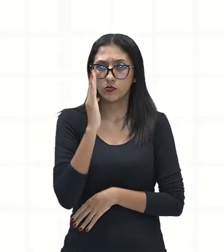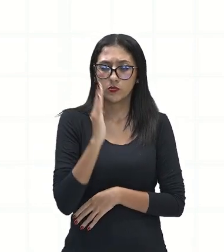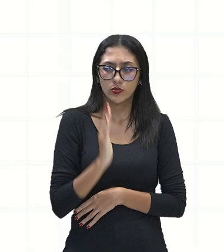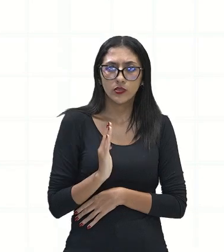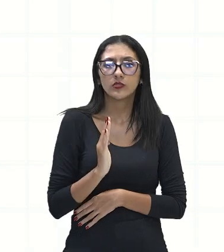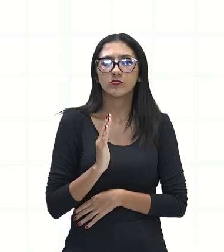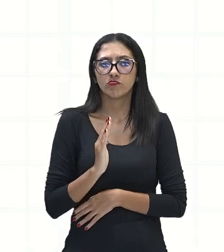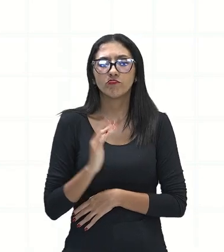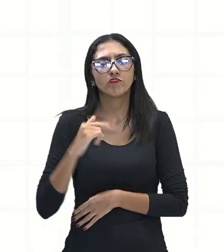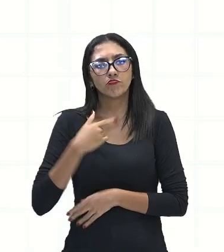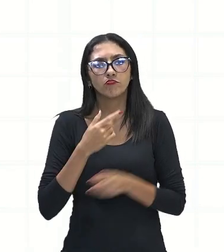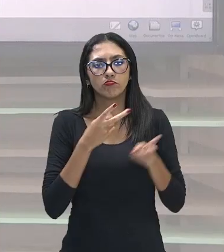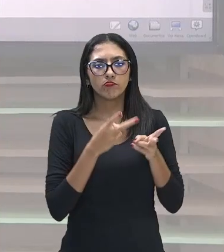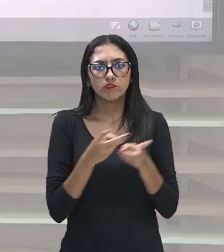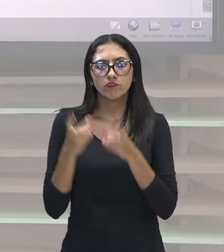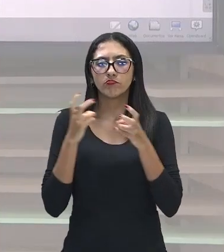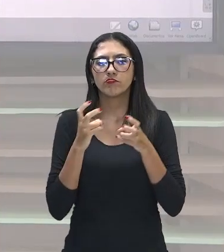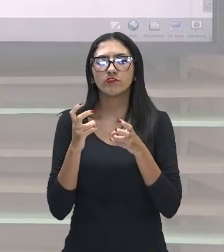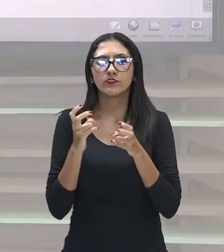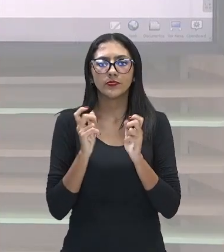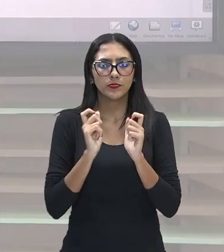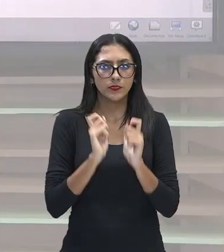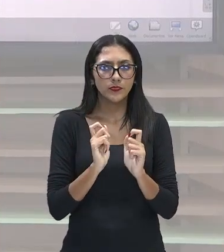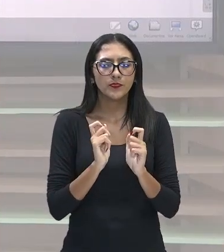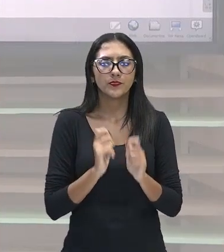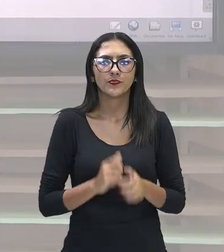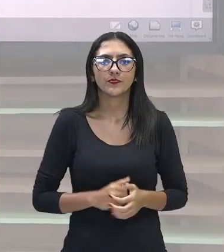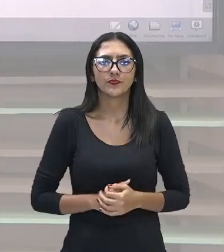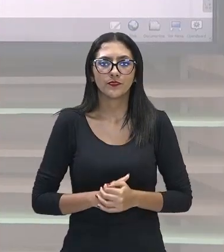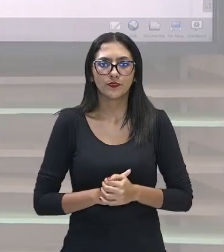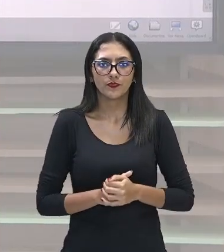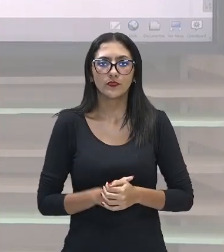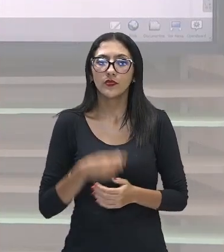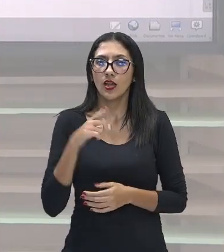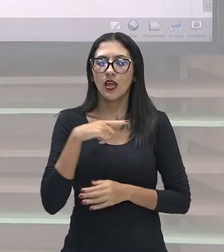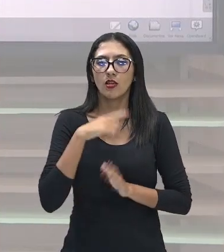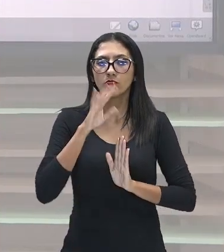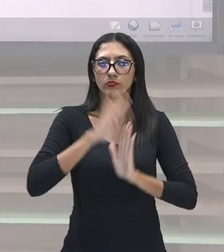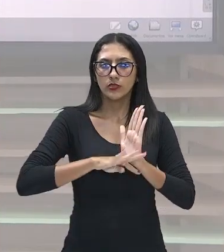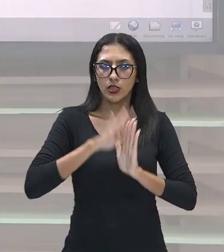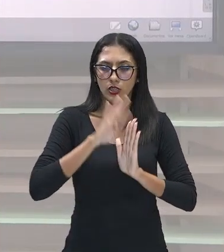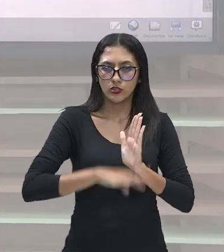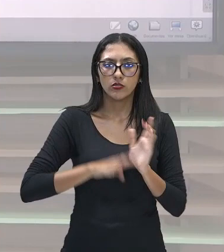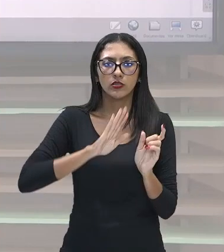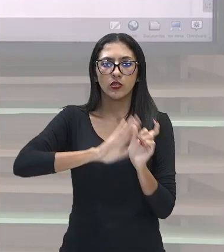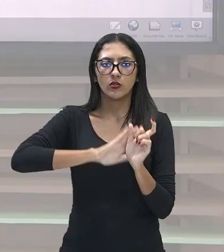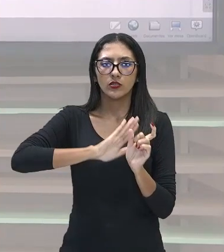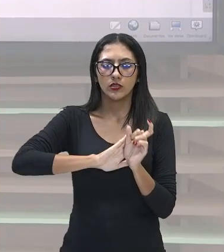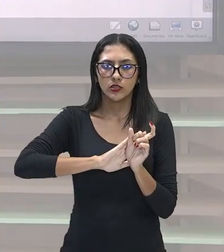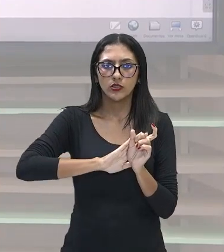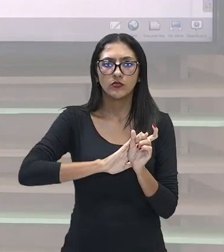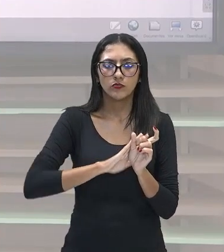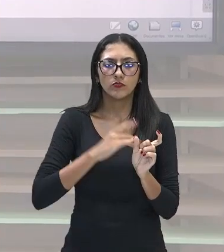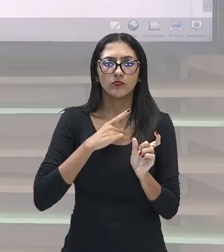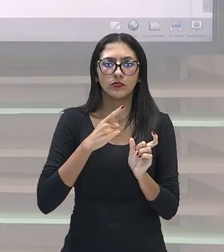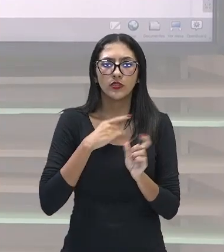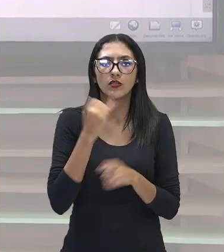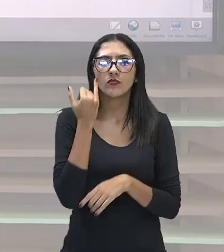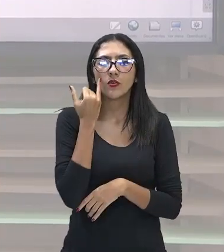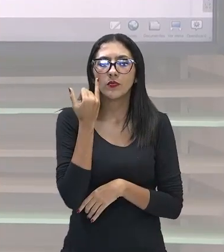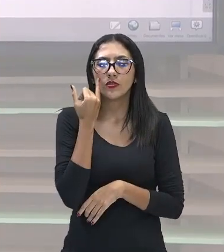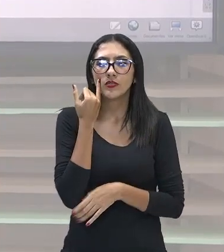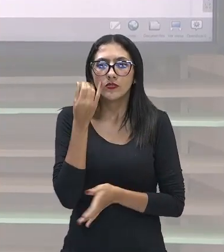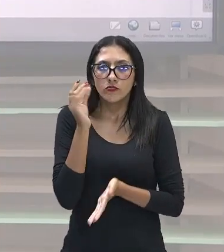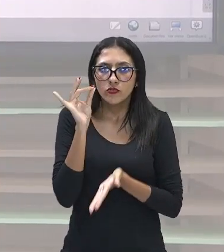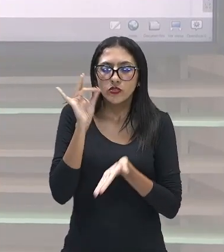nós vamos observar que é um texto denotativo, que ele está trazendo informações reais do que ocorreu,